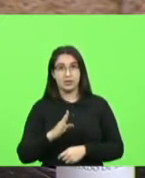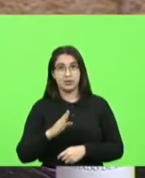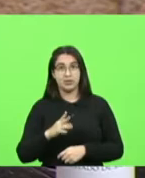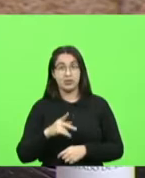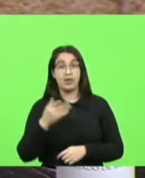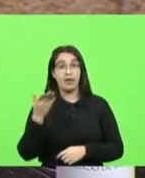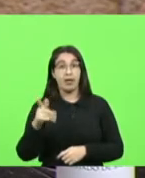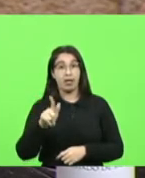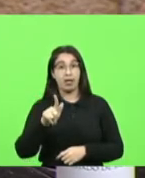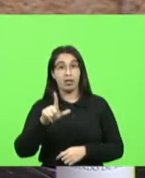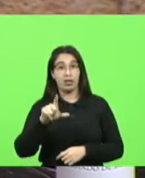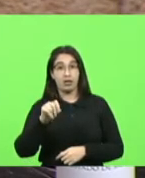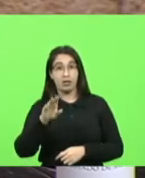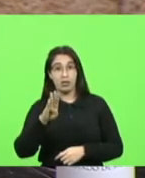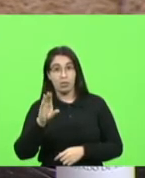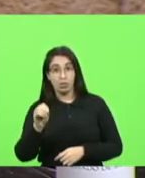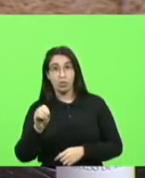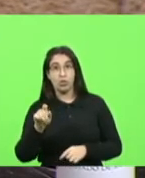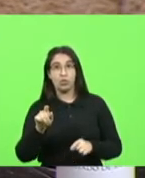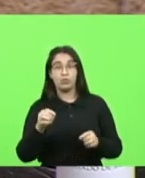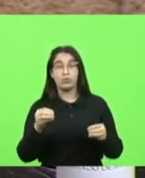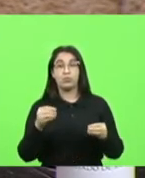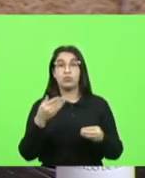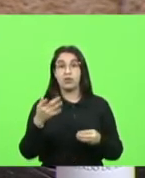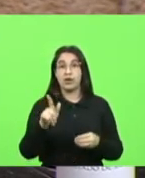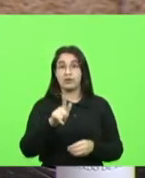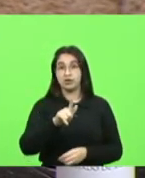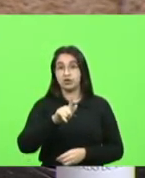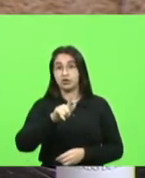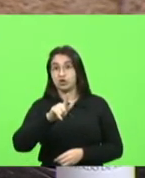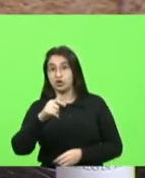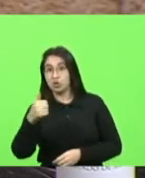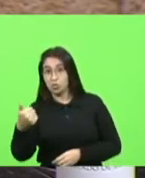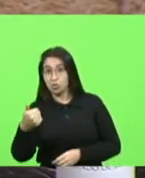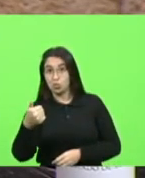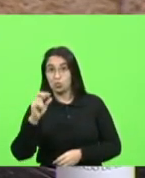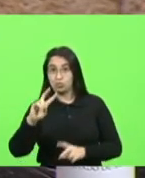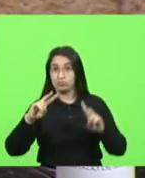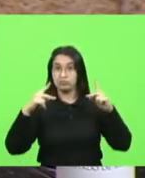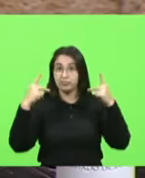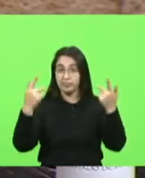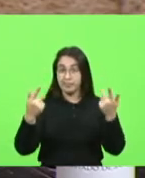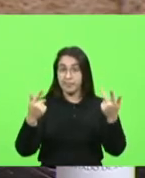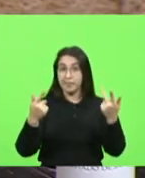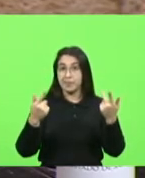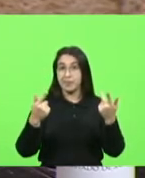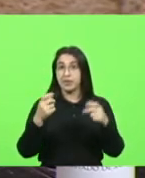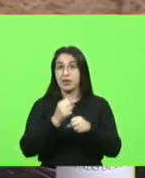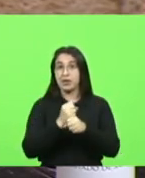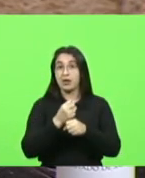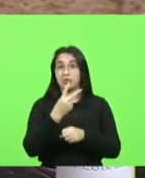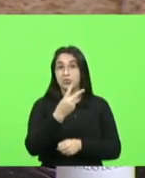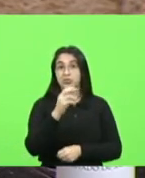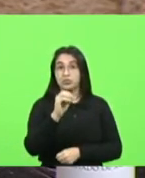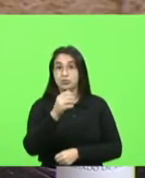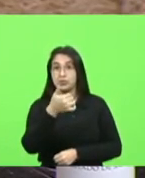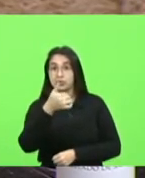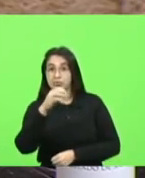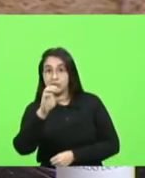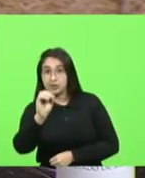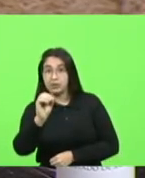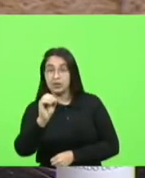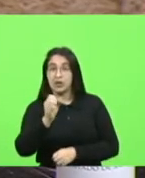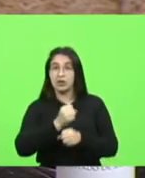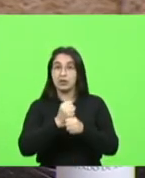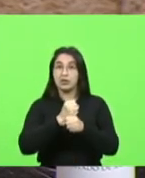através do portal G1 milagre né mas a própria Globo através do portal G1 em 2010 há 11